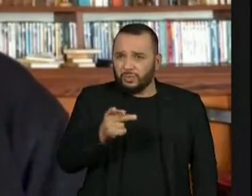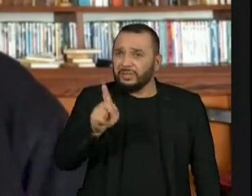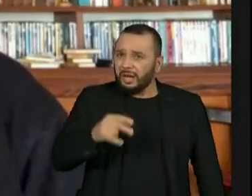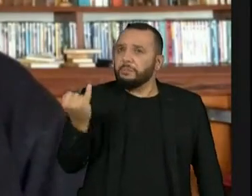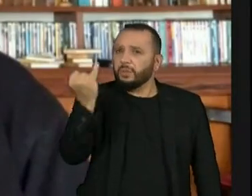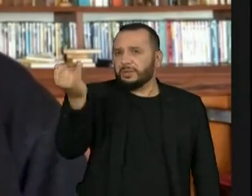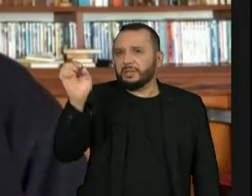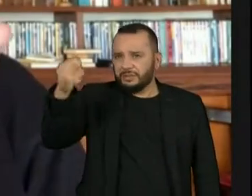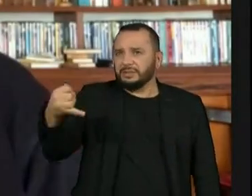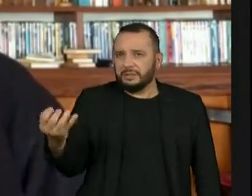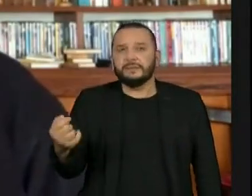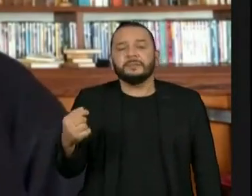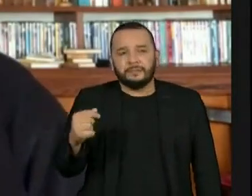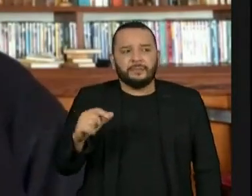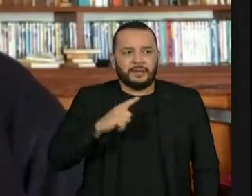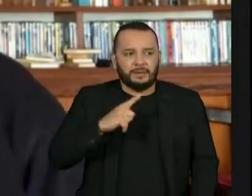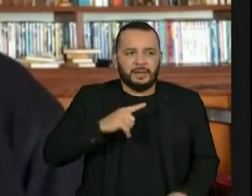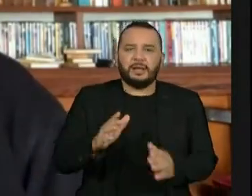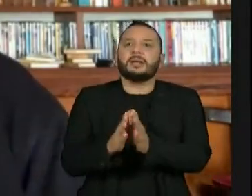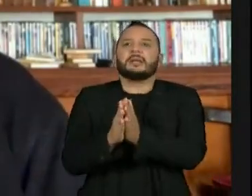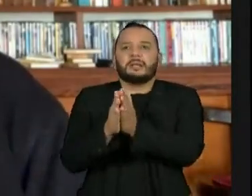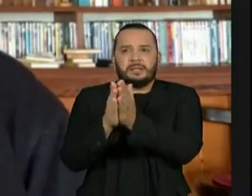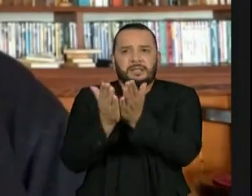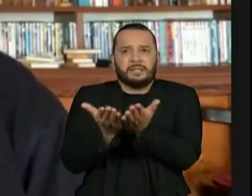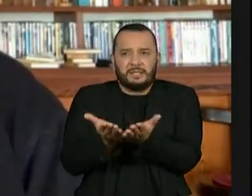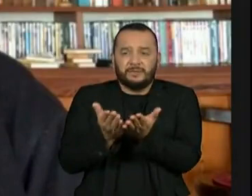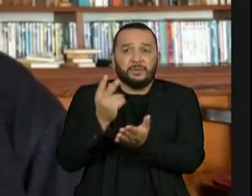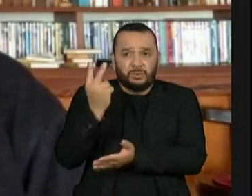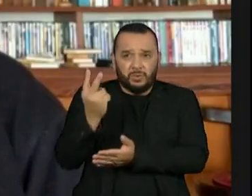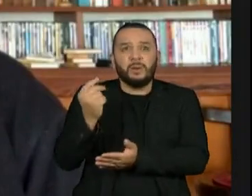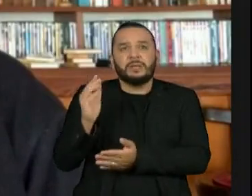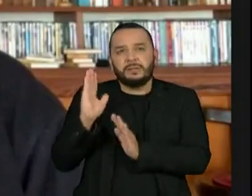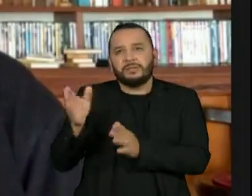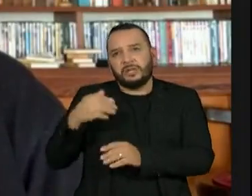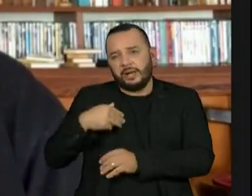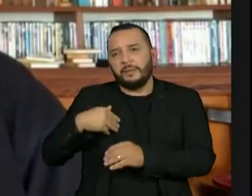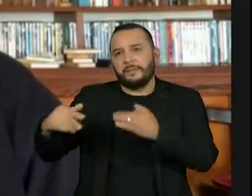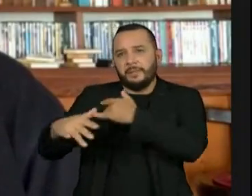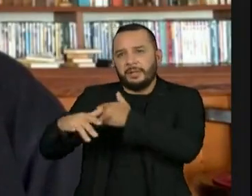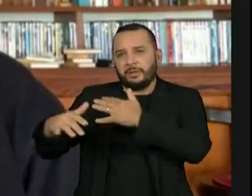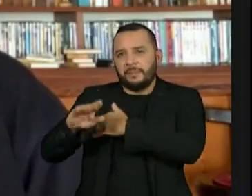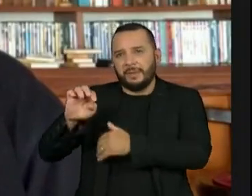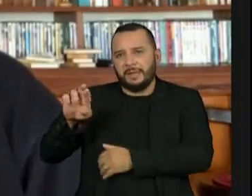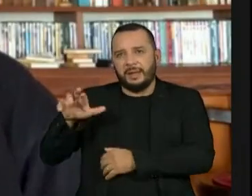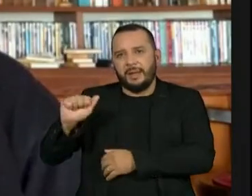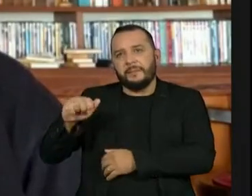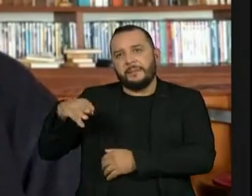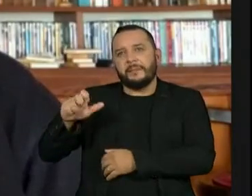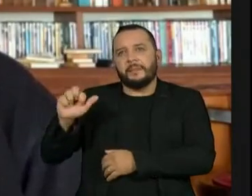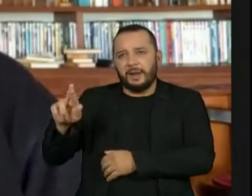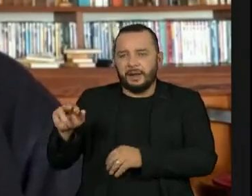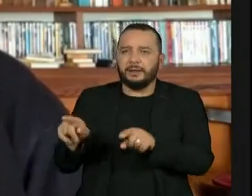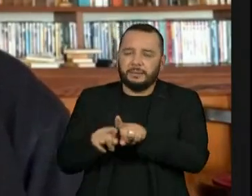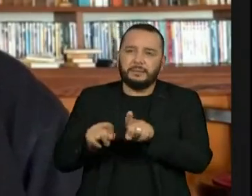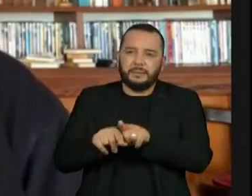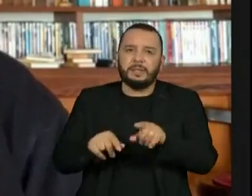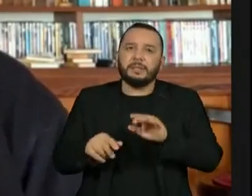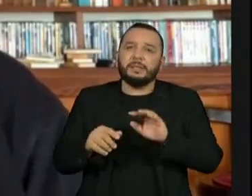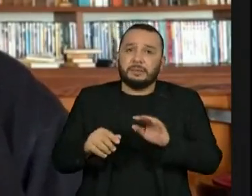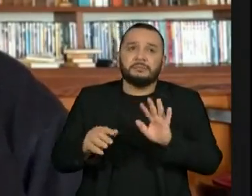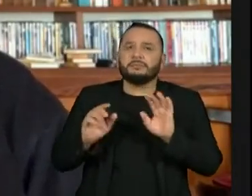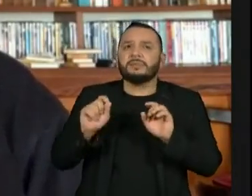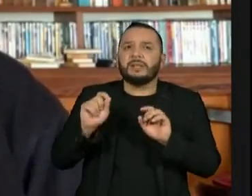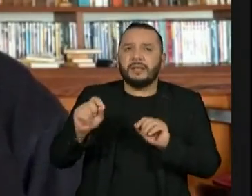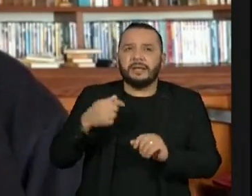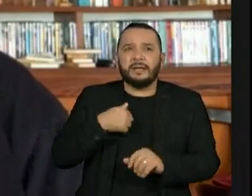deixo bem claro nos meus dois livros, a Metrópole, a Beira-Mar e as Vozes da Metrópole, que saiu agora há pouco tempo, que o